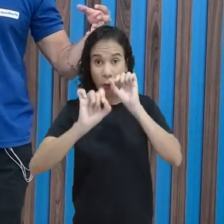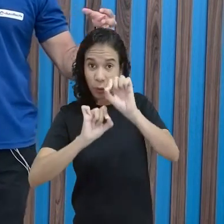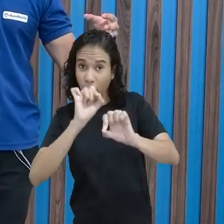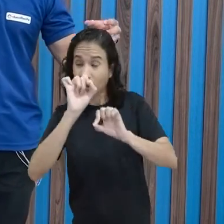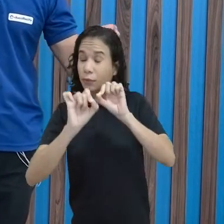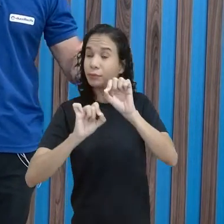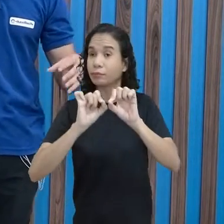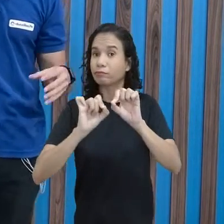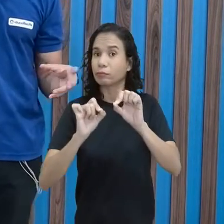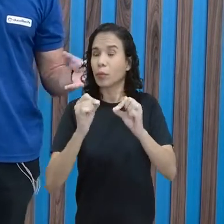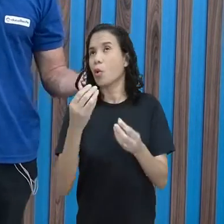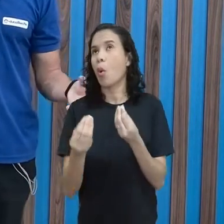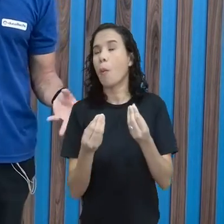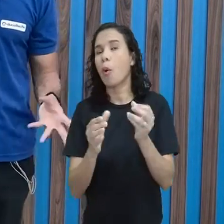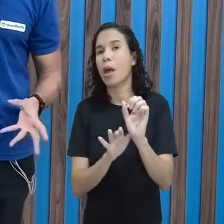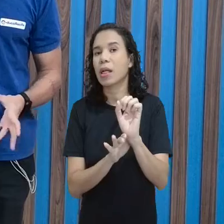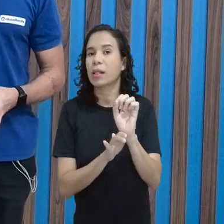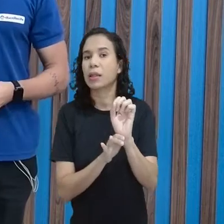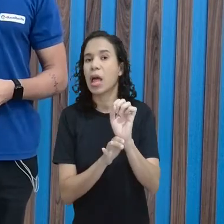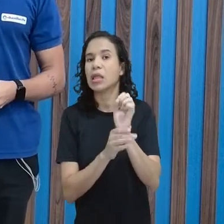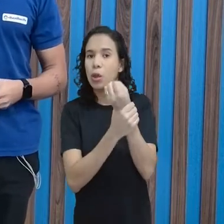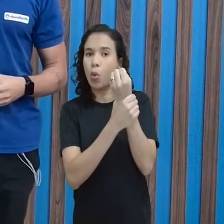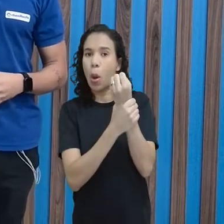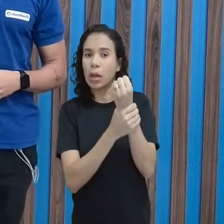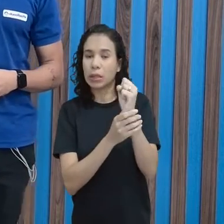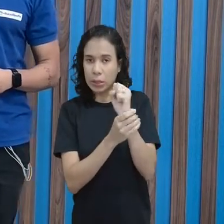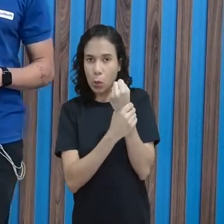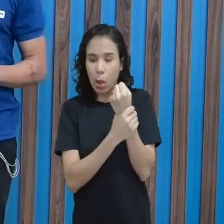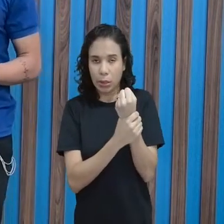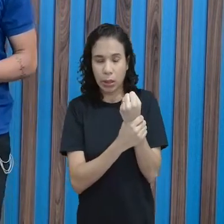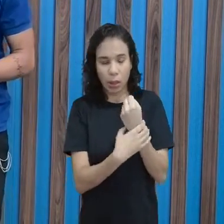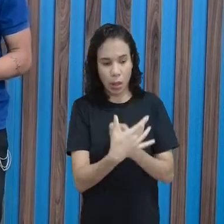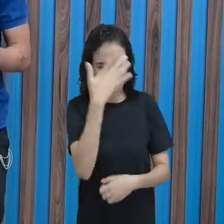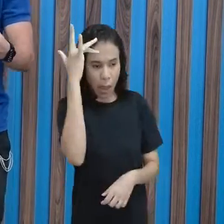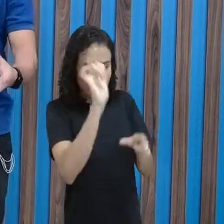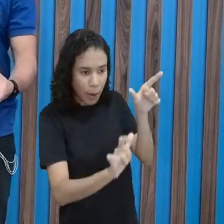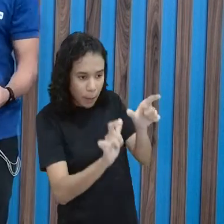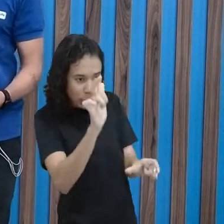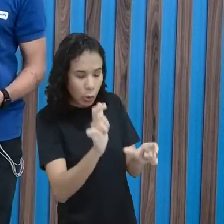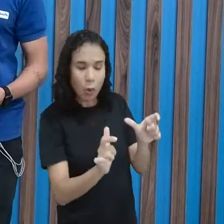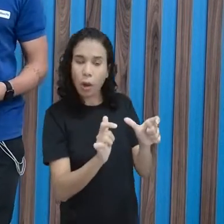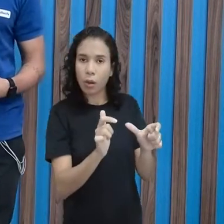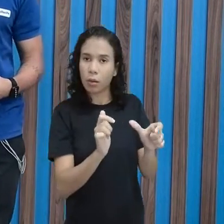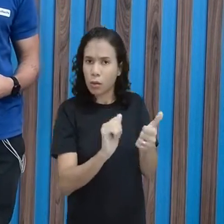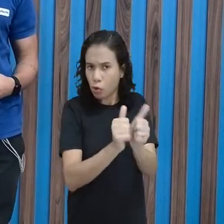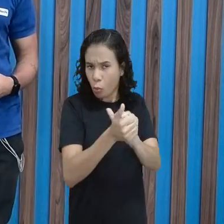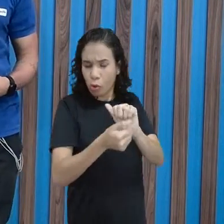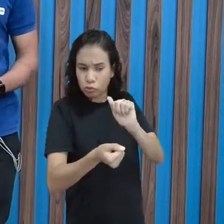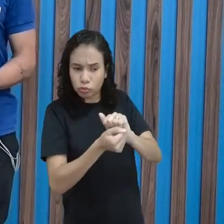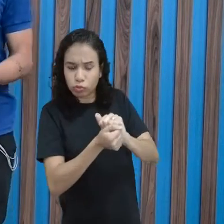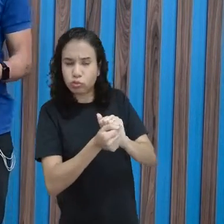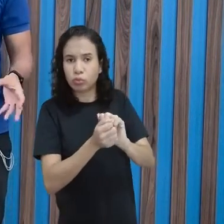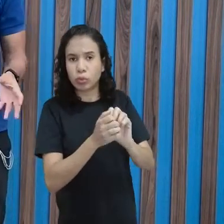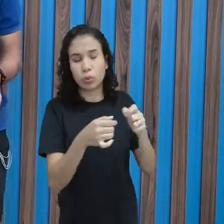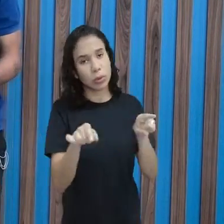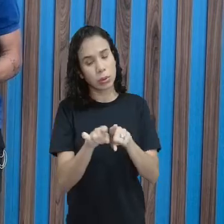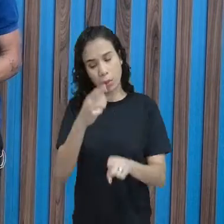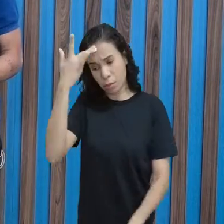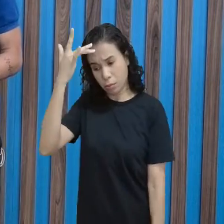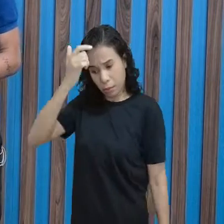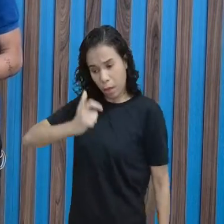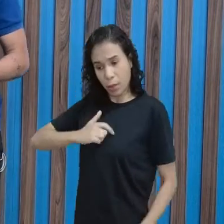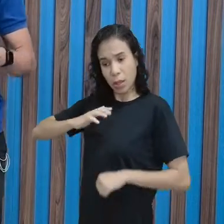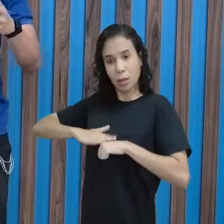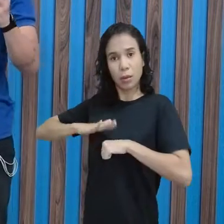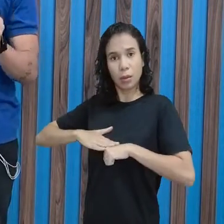forma de segurança, né? Tanto para outras pessoas, que são os seus adversários, né? Ou adversárias, quanto para você.